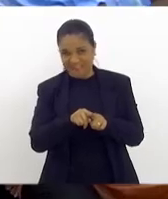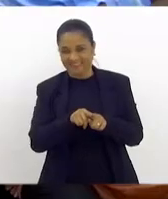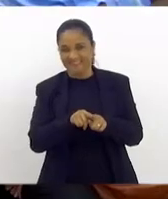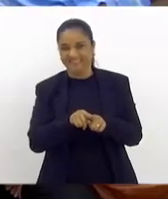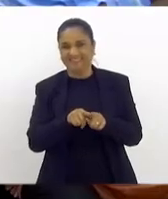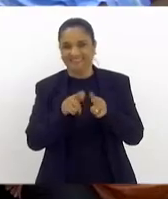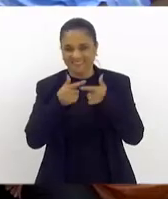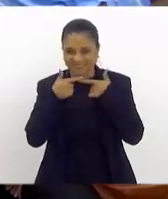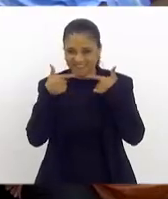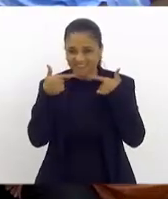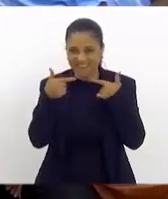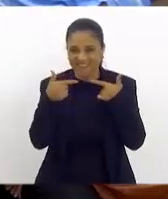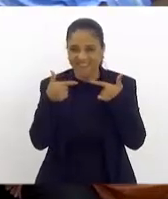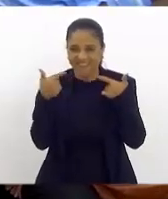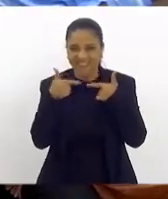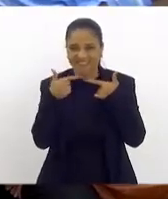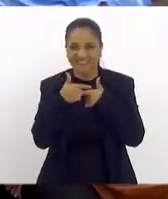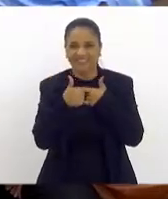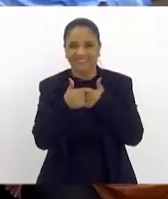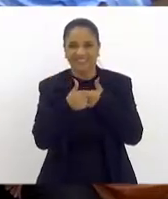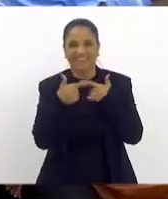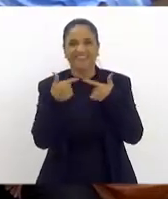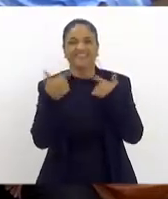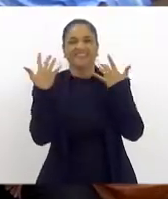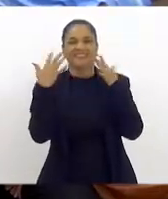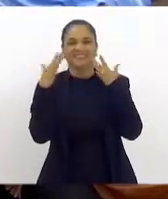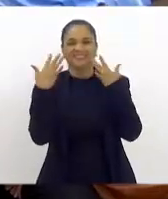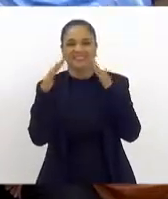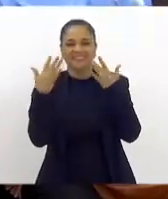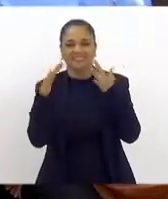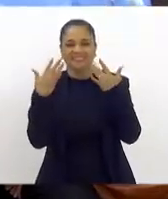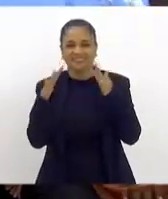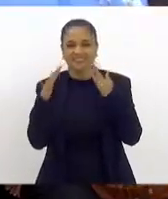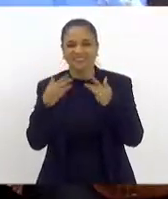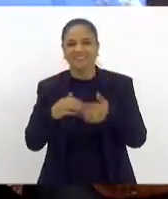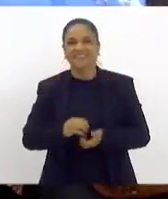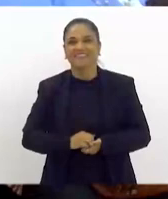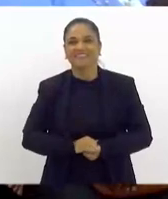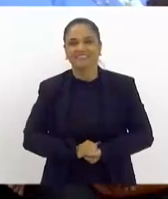Soltinho, esse rapaz. Esse rapaz não era assim.